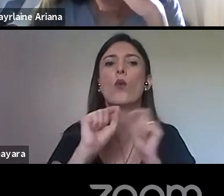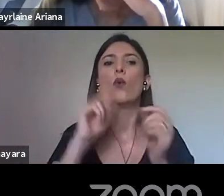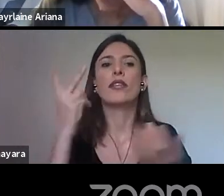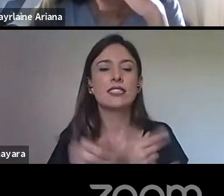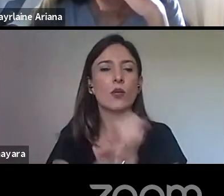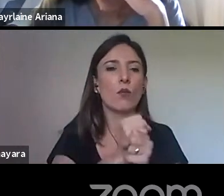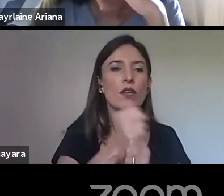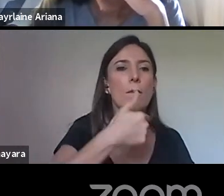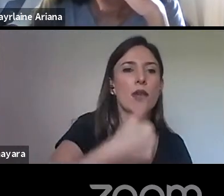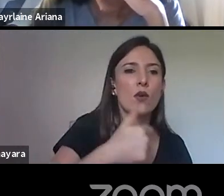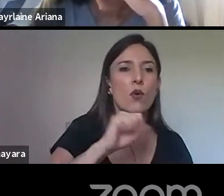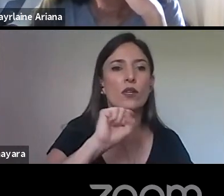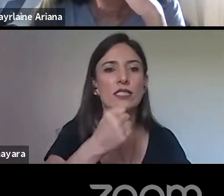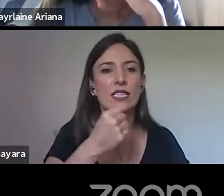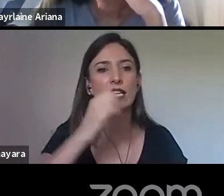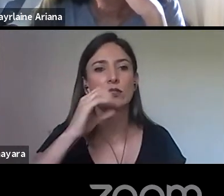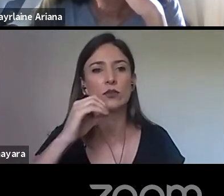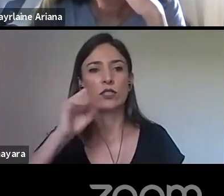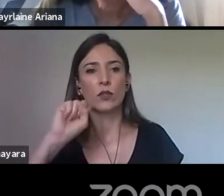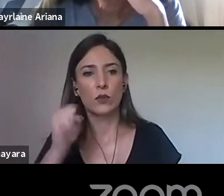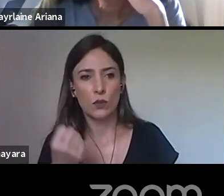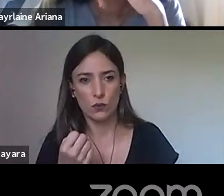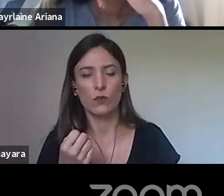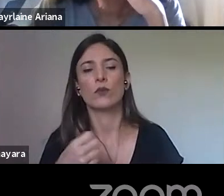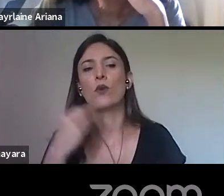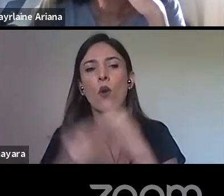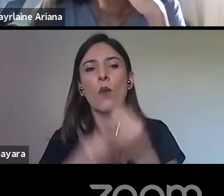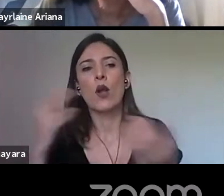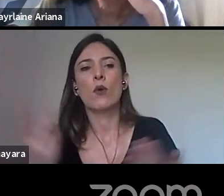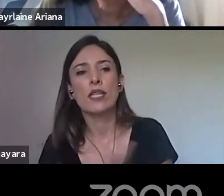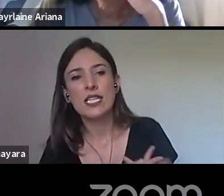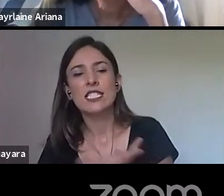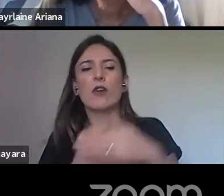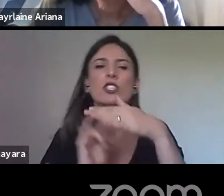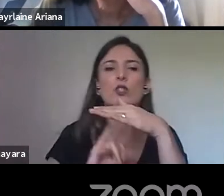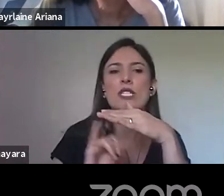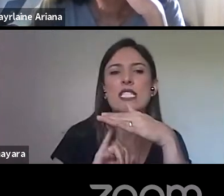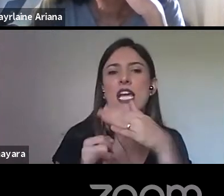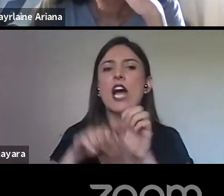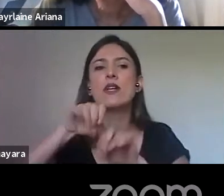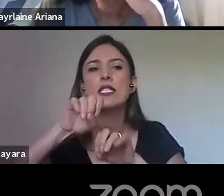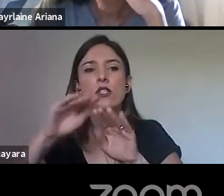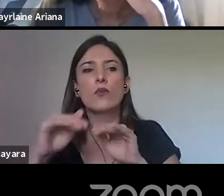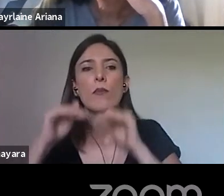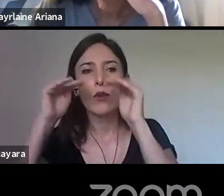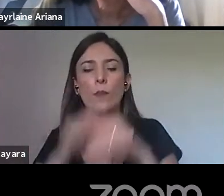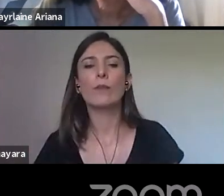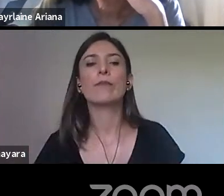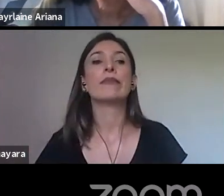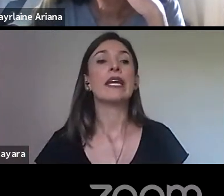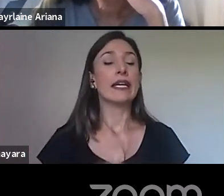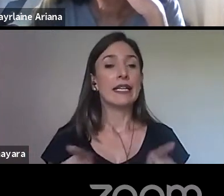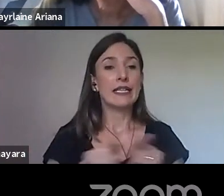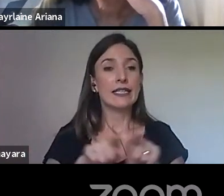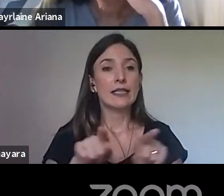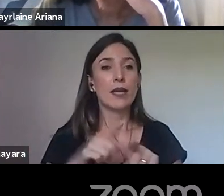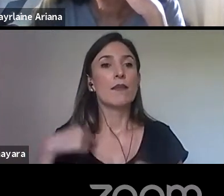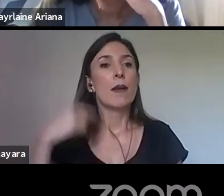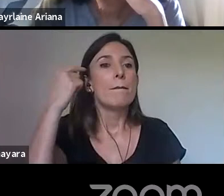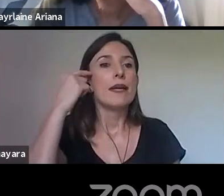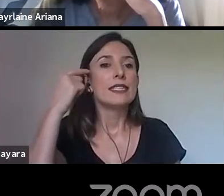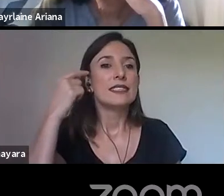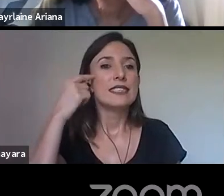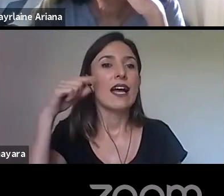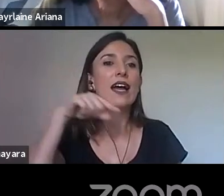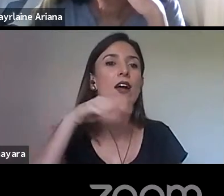né? E o que vai ser o Centro Superior aqui, tá? Para além disso, para pensar a manutenção dessas aulas